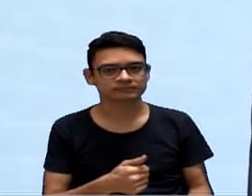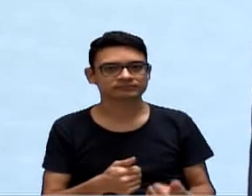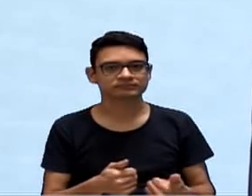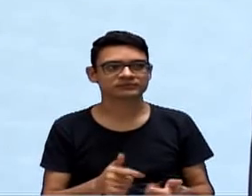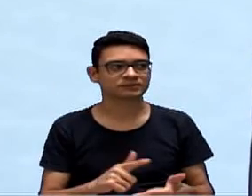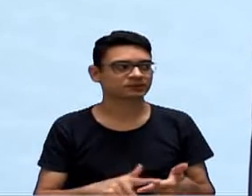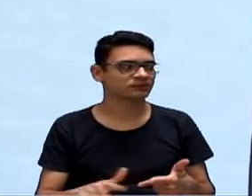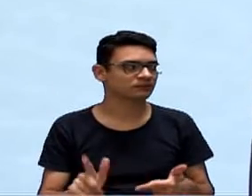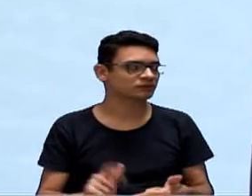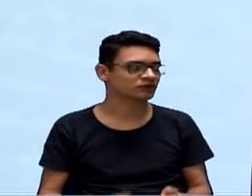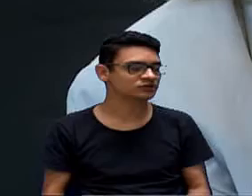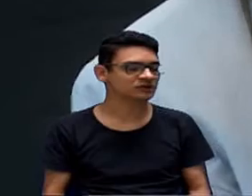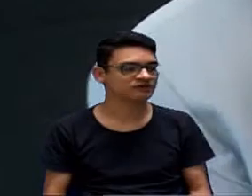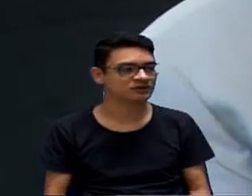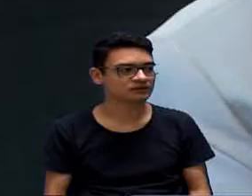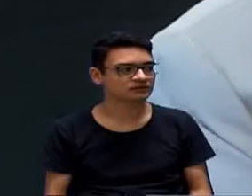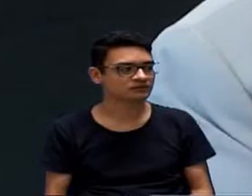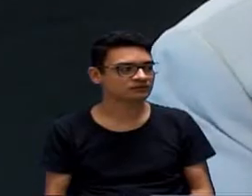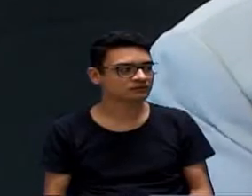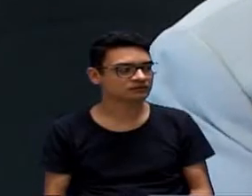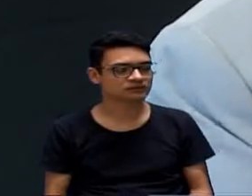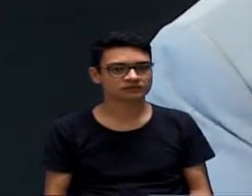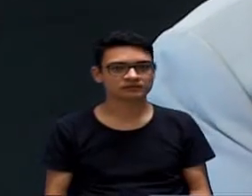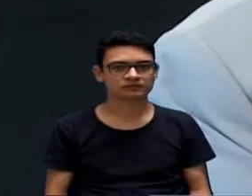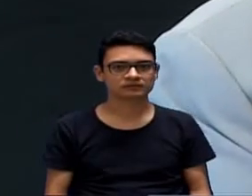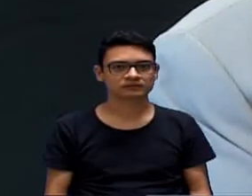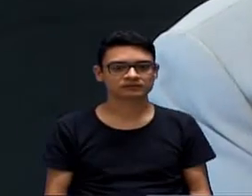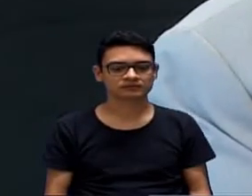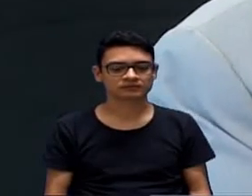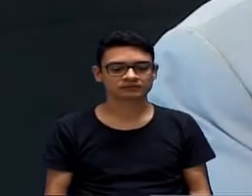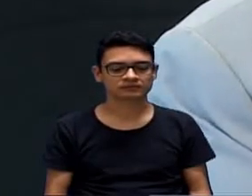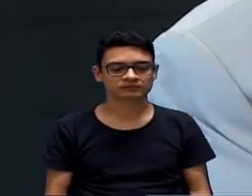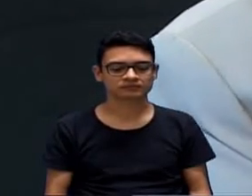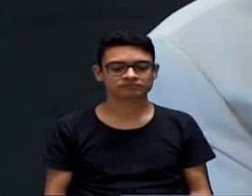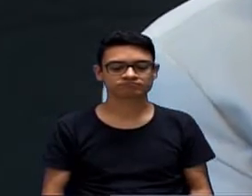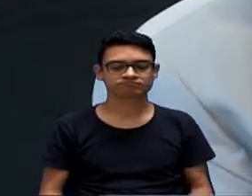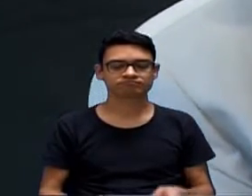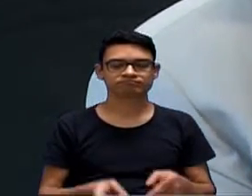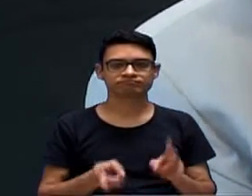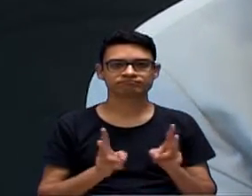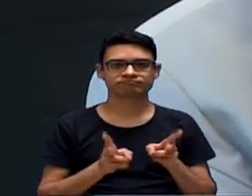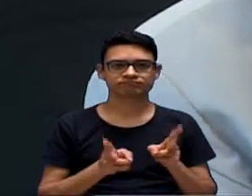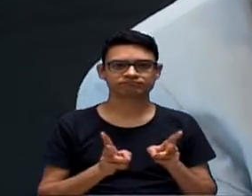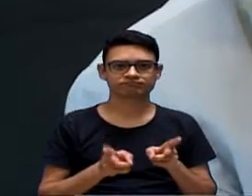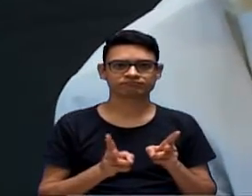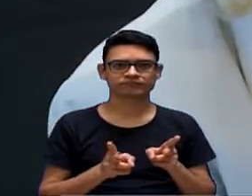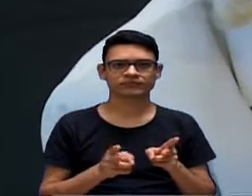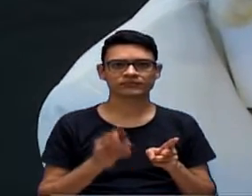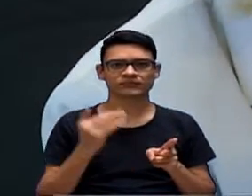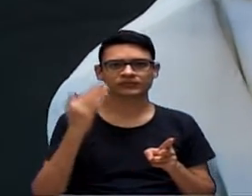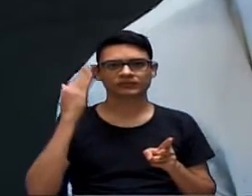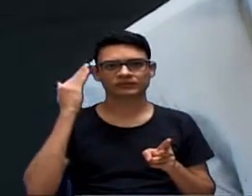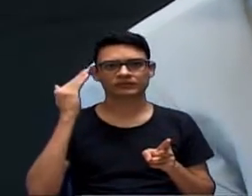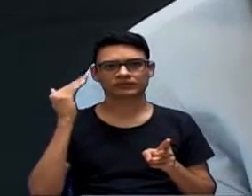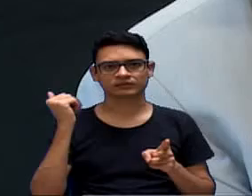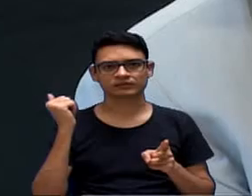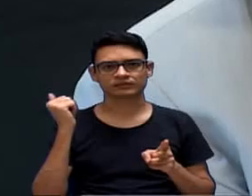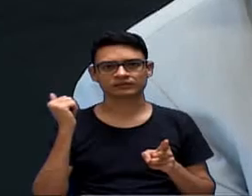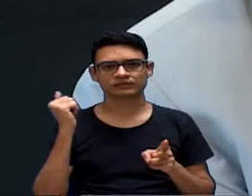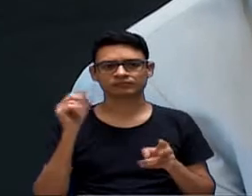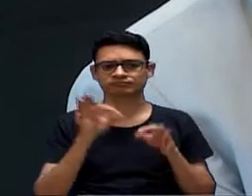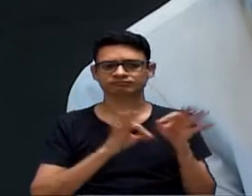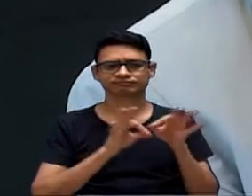estabelecimento de regras, distribuição de vacina, que continua até hoje esse problema. Então, o que a senhora pede no seu projeto é